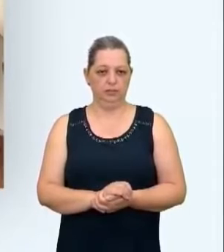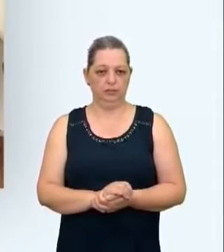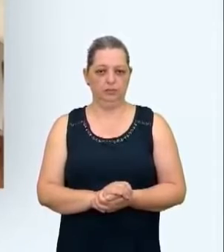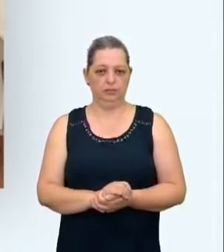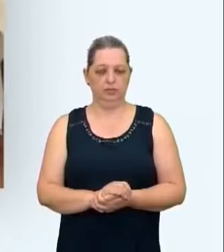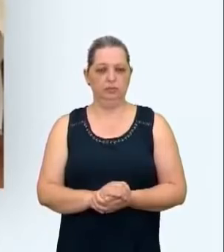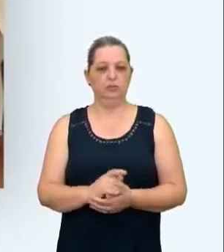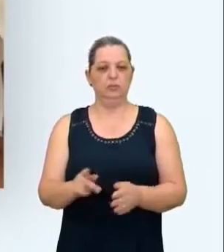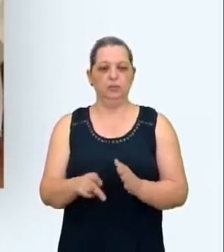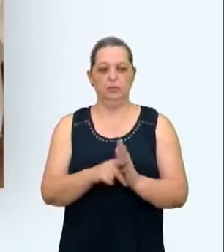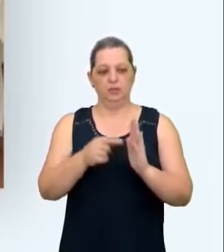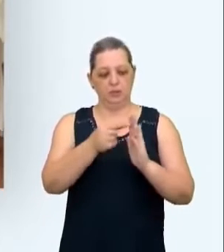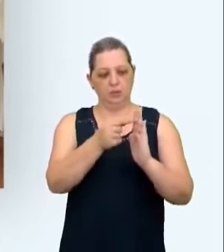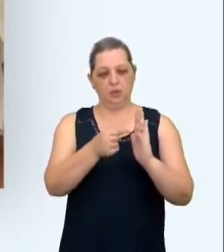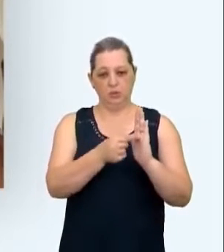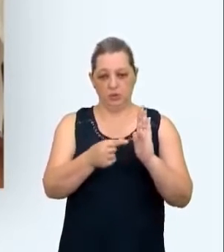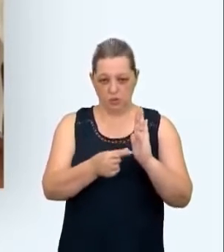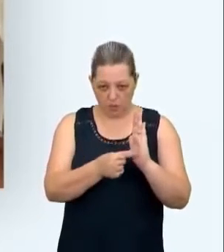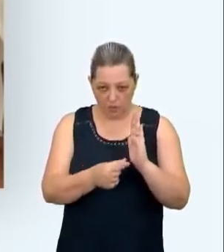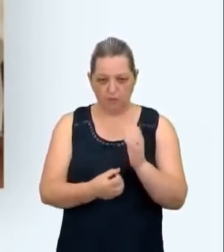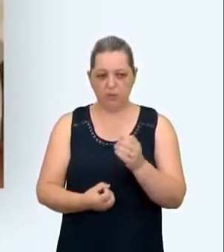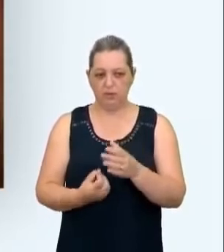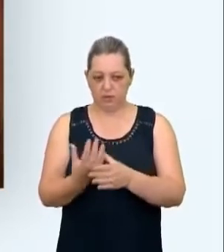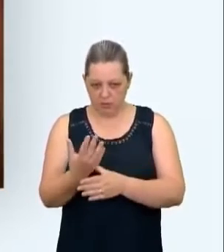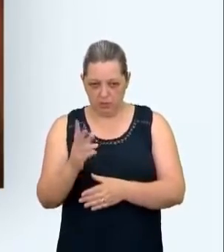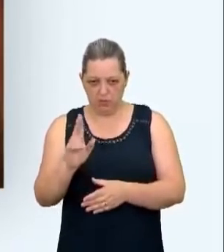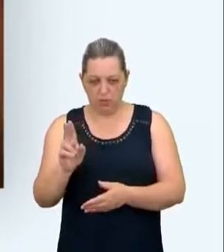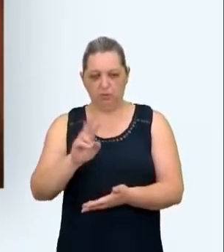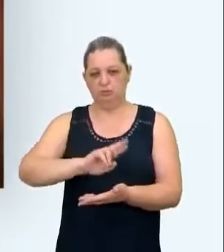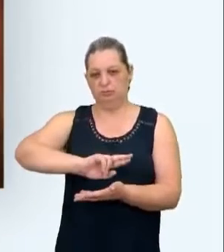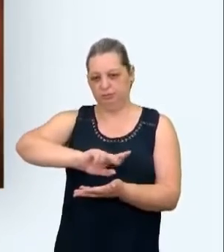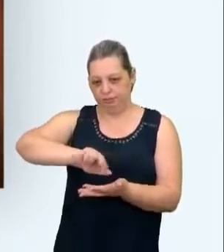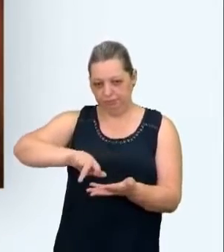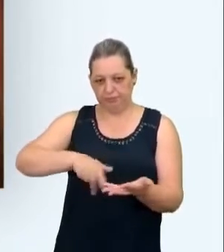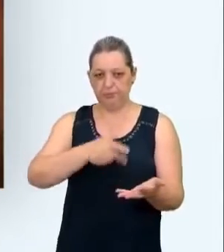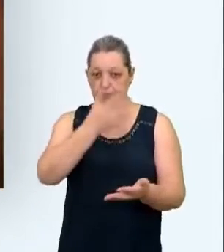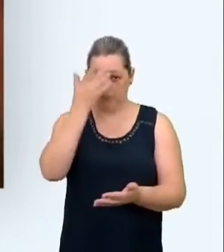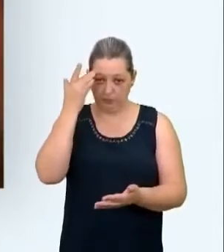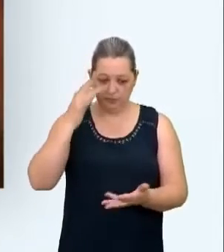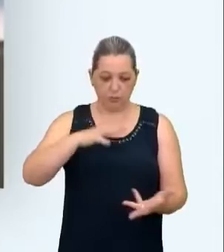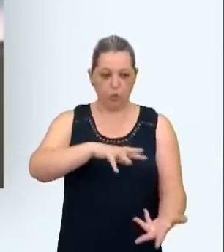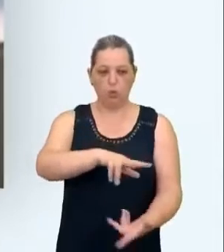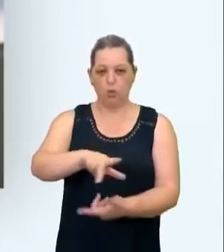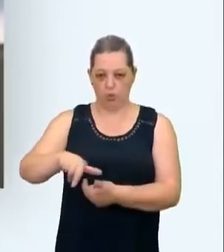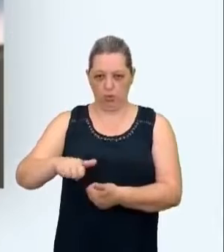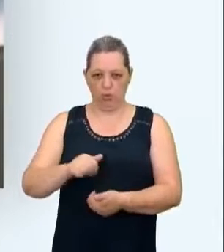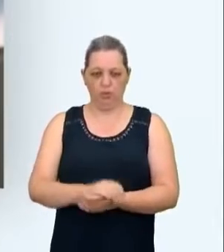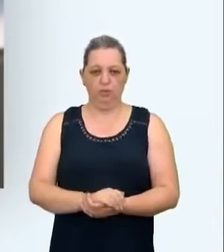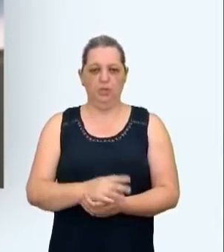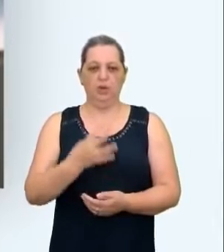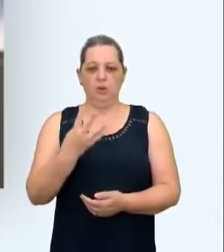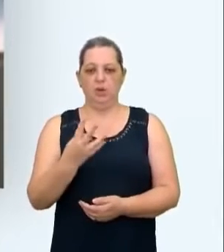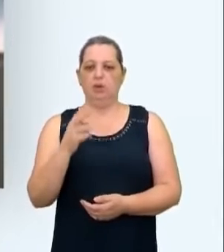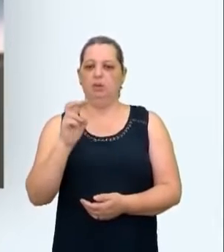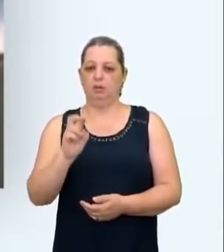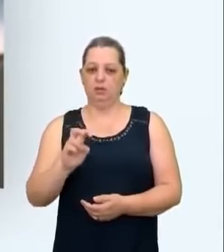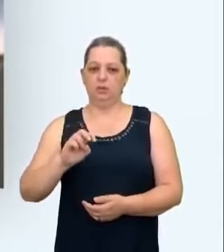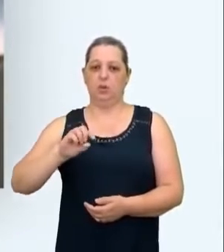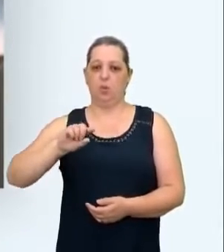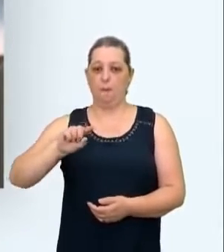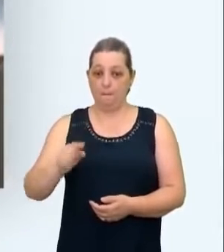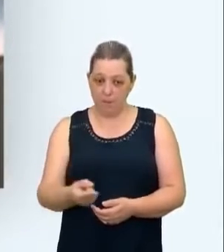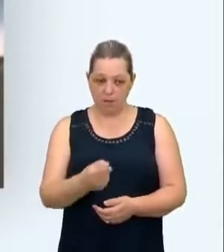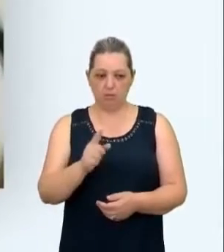O software queniano já é utilizado por milhares de pessoas em todo o mundo, 45 mil apenas no Quênia.